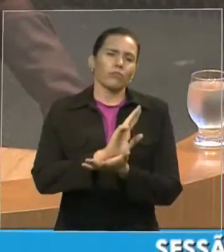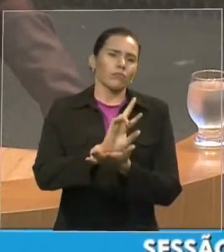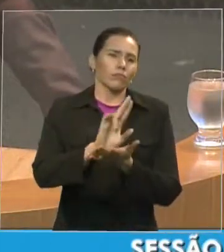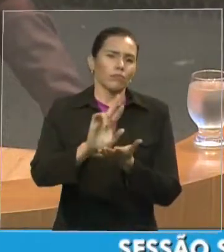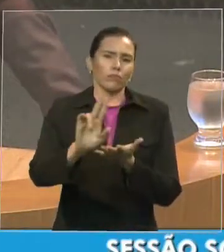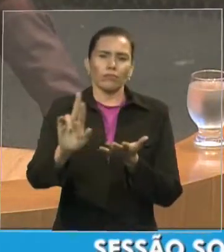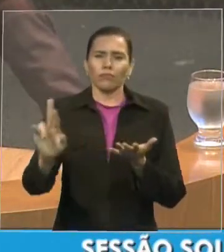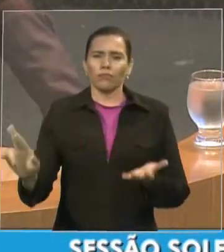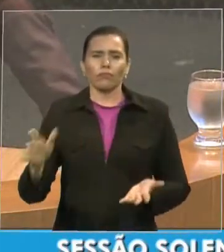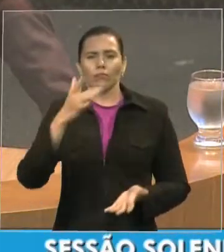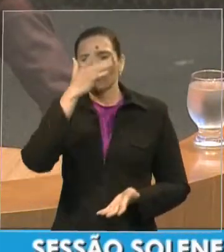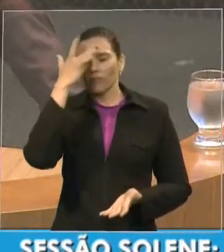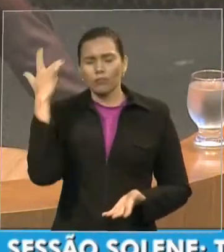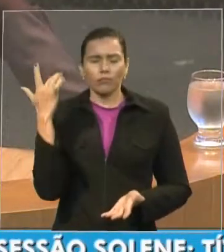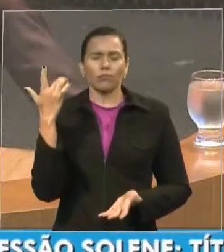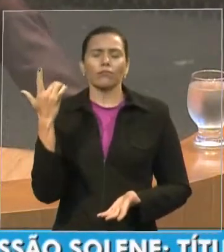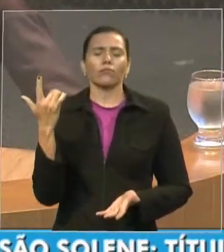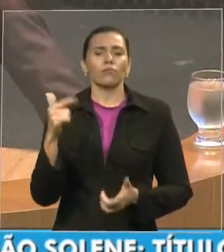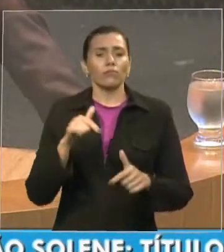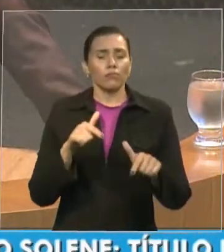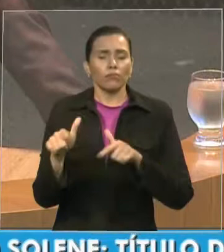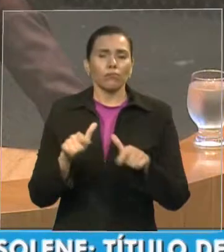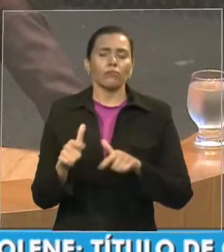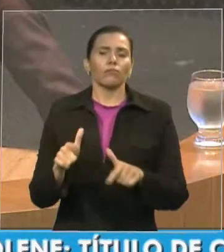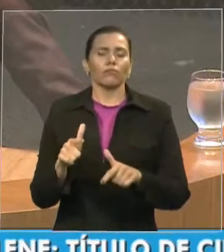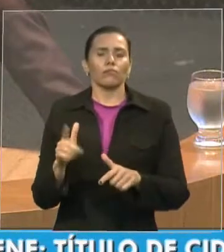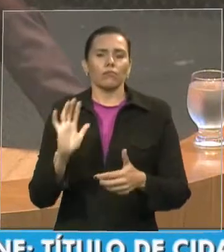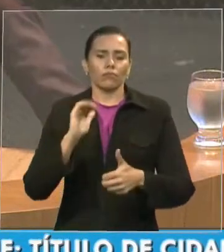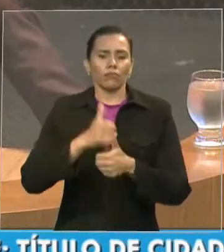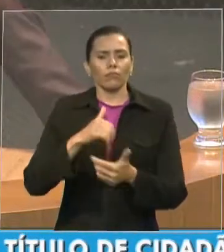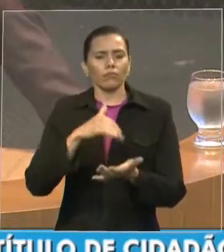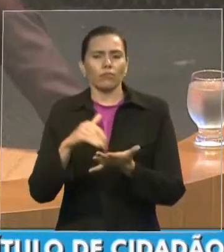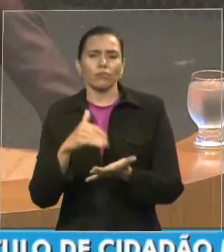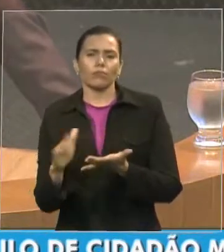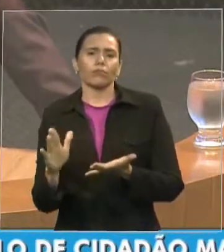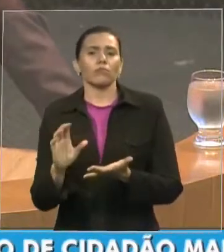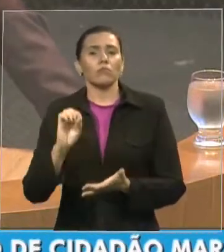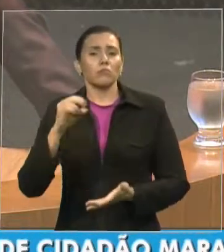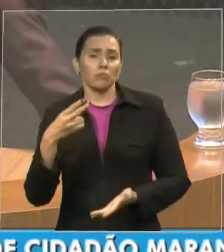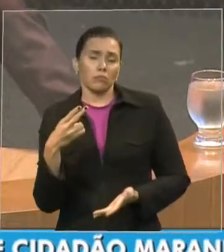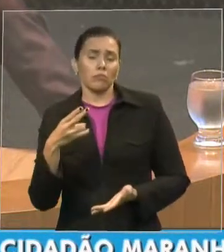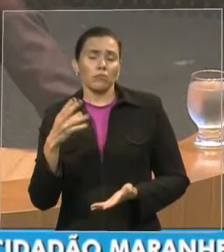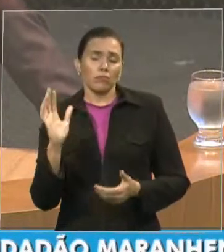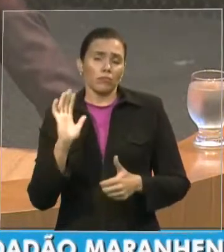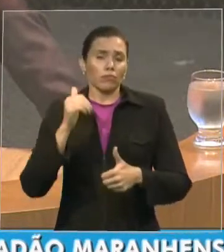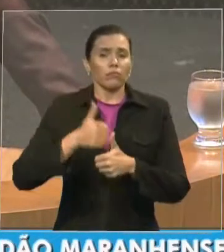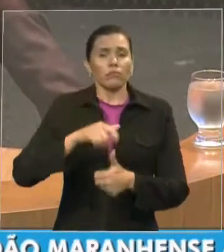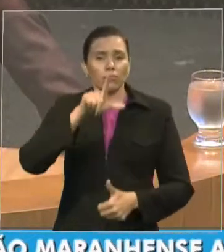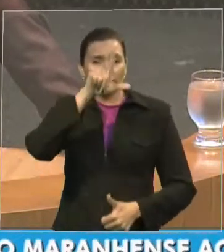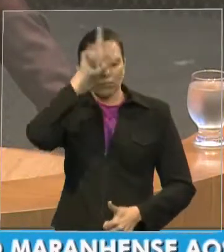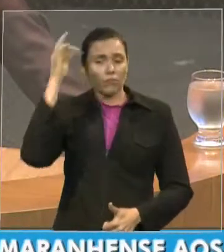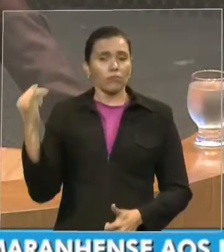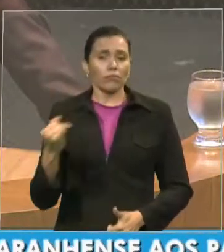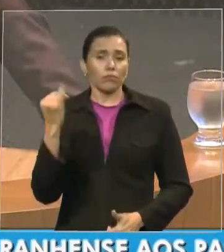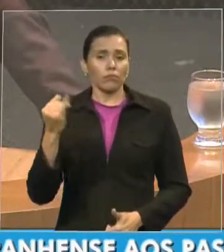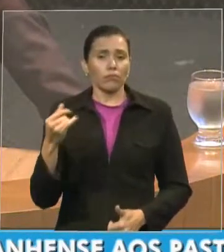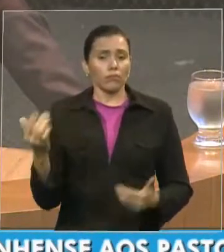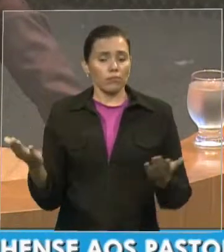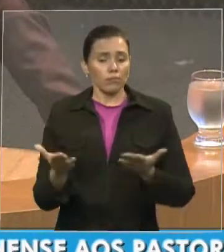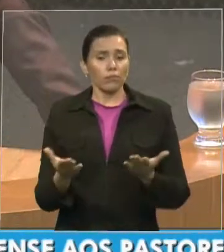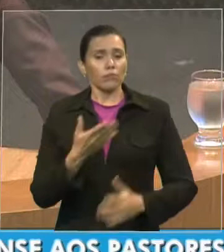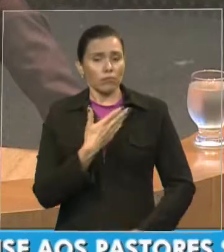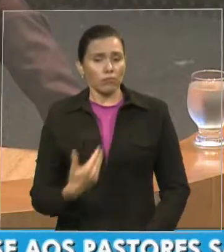compartilham da nossa fé e que estão colaborando ajudando o governo a desenvolver um